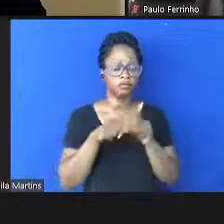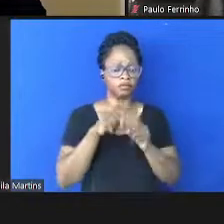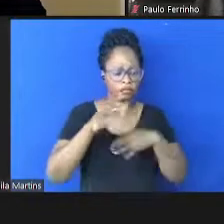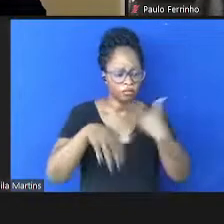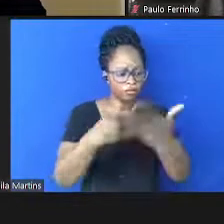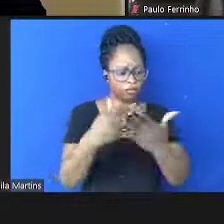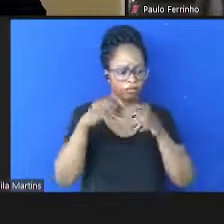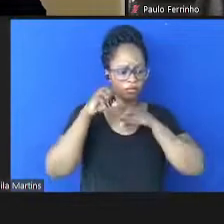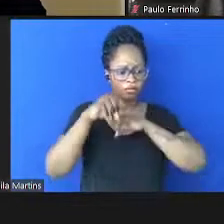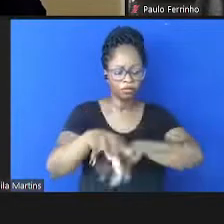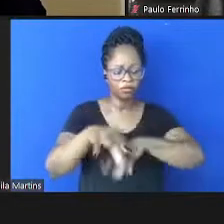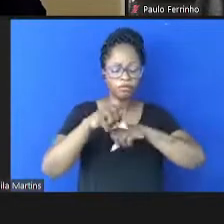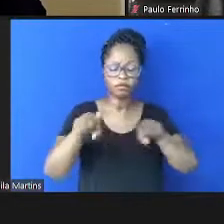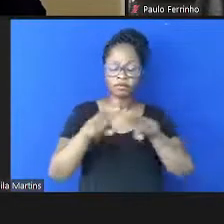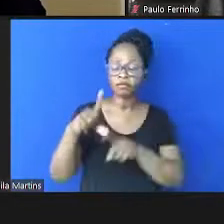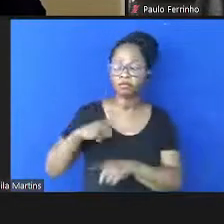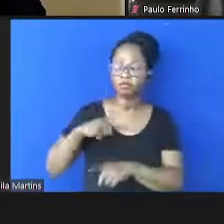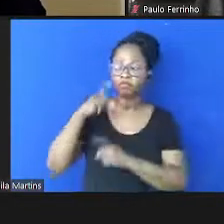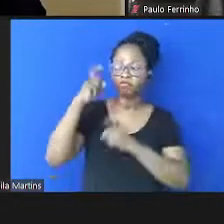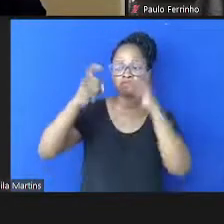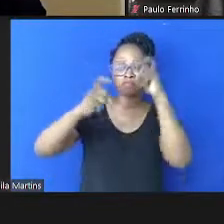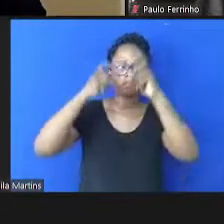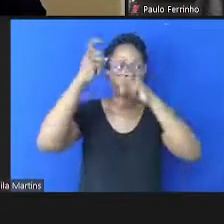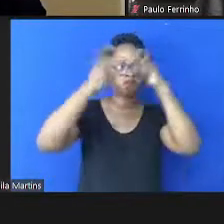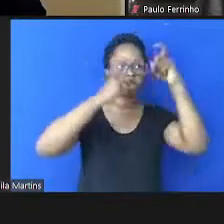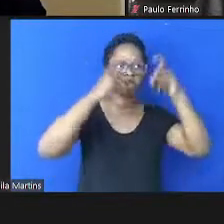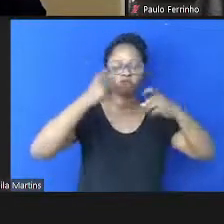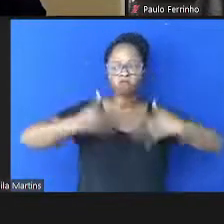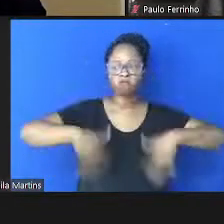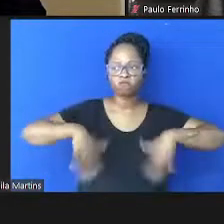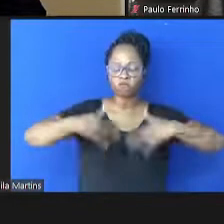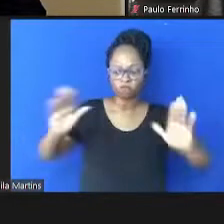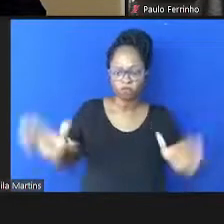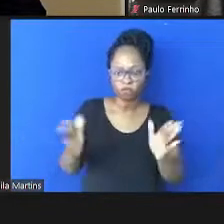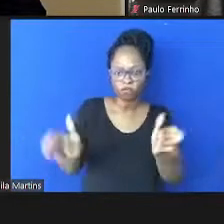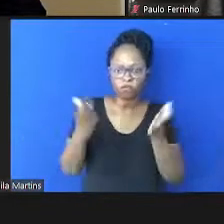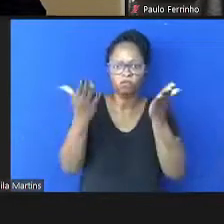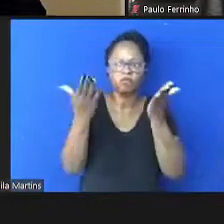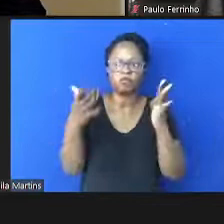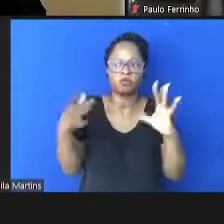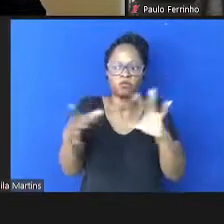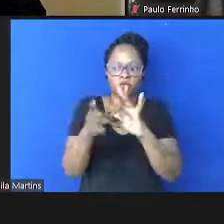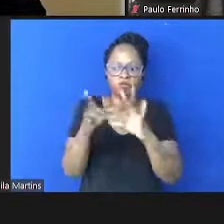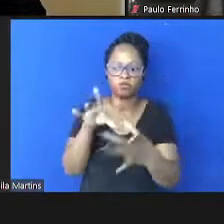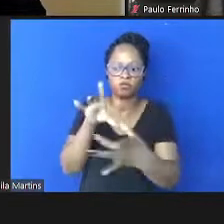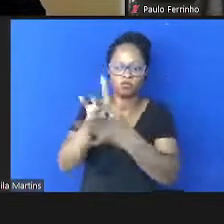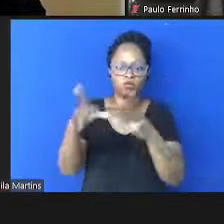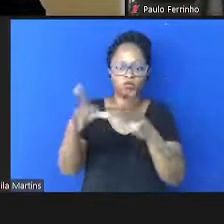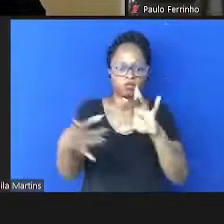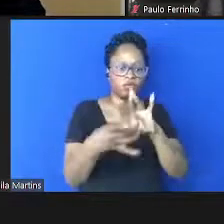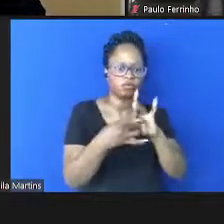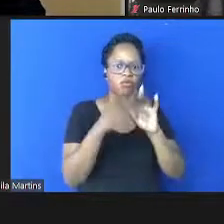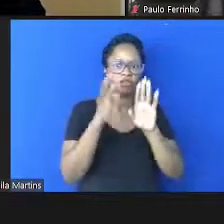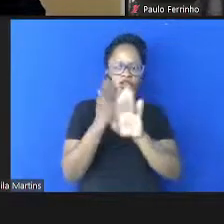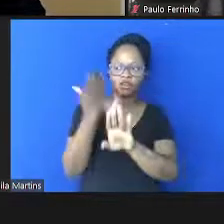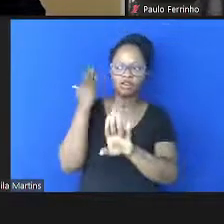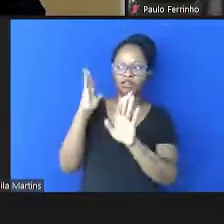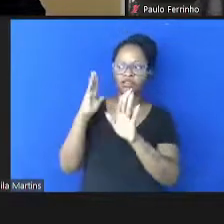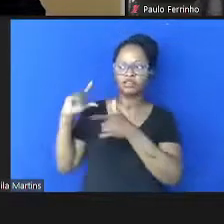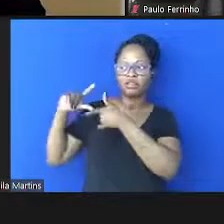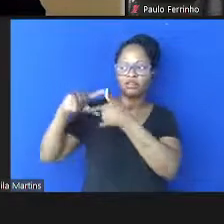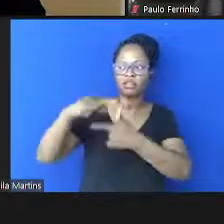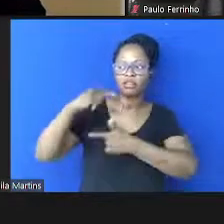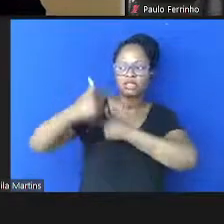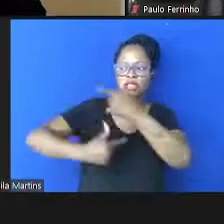educacional, tem essa preocupação em promover e fomentar redes de colaboração, como já é a nossa tradição, de trabalhar nessa